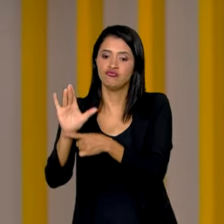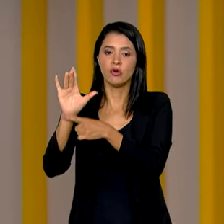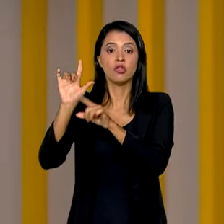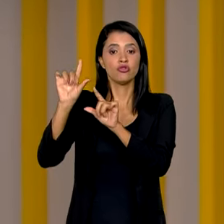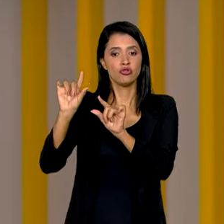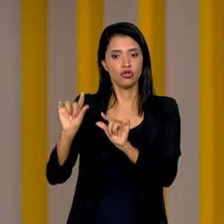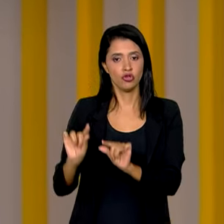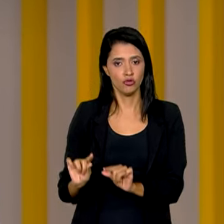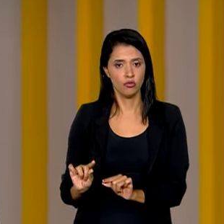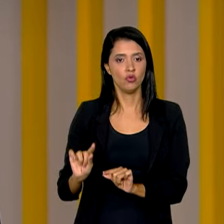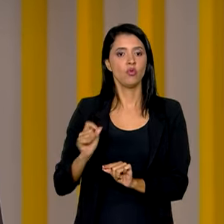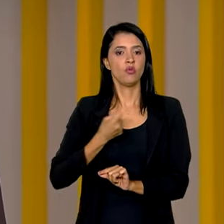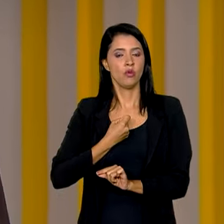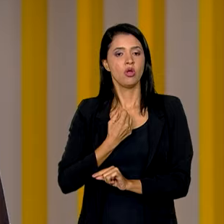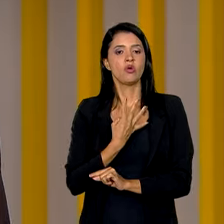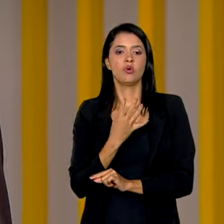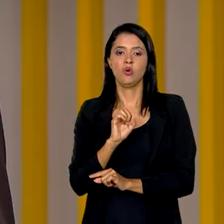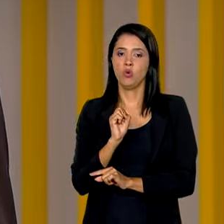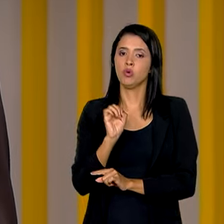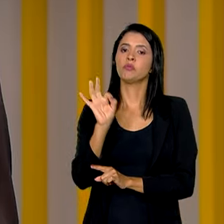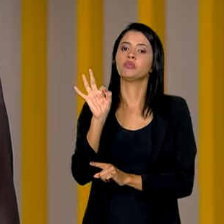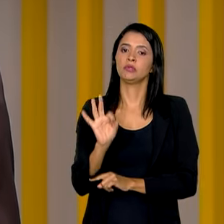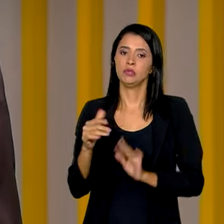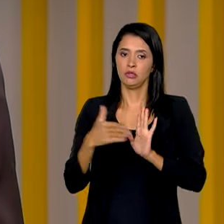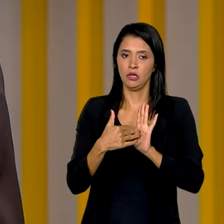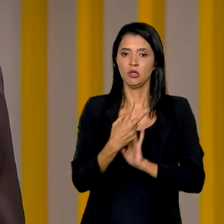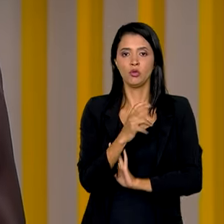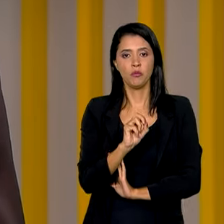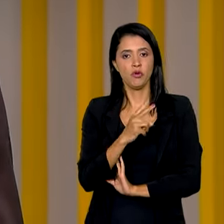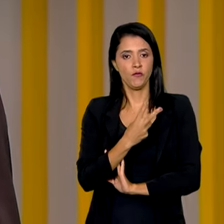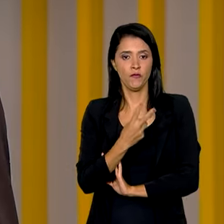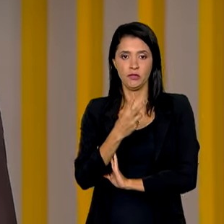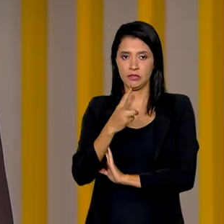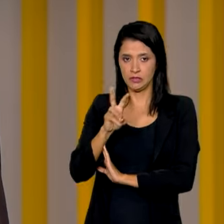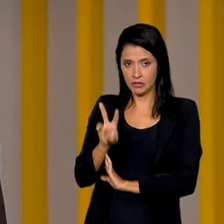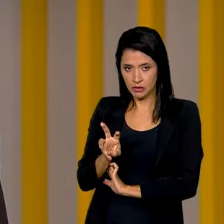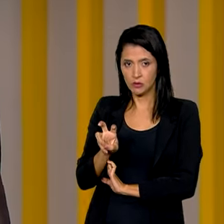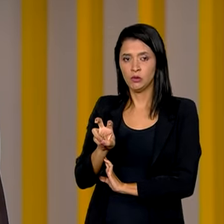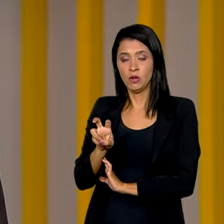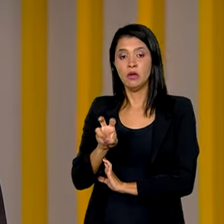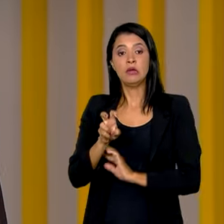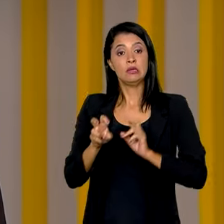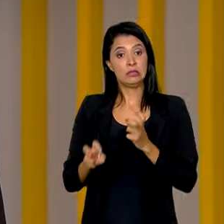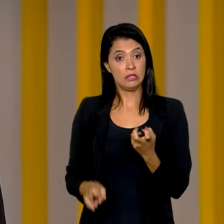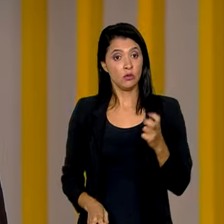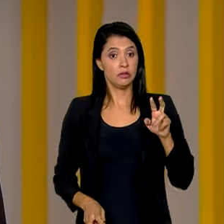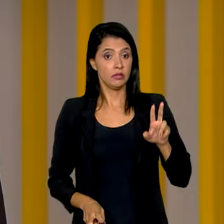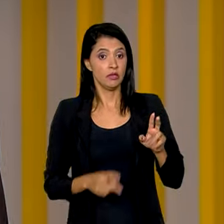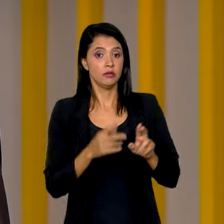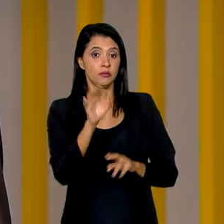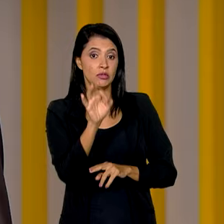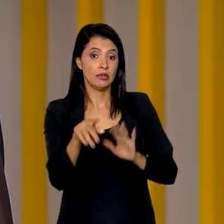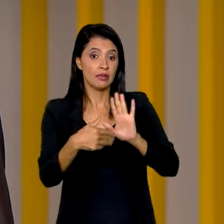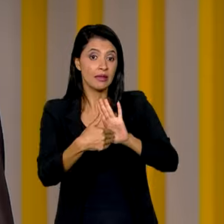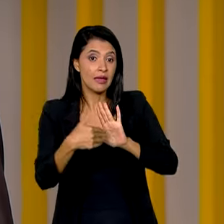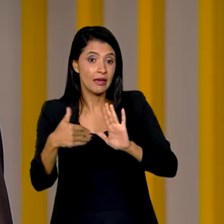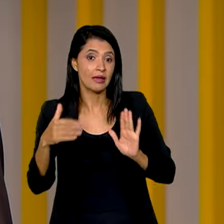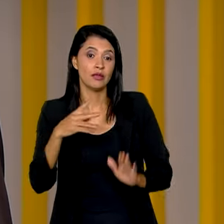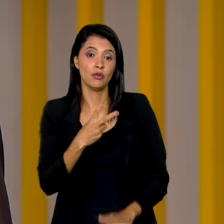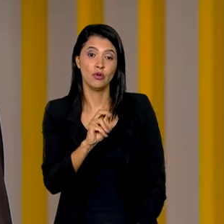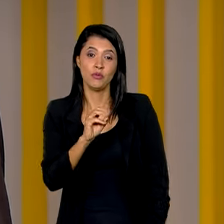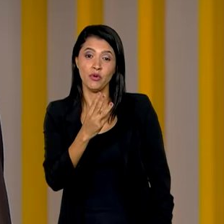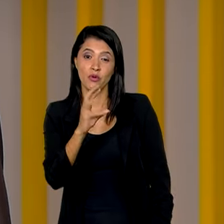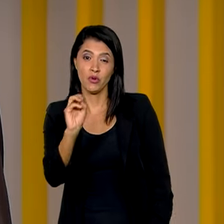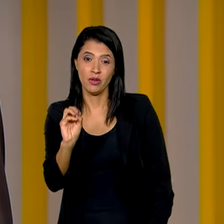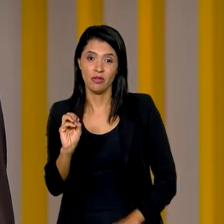em 48% até 2025 e 53% até 2030. Esses